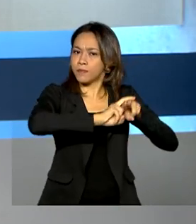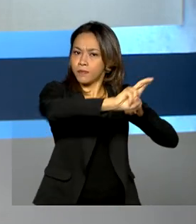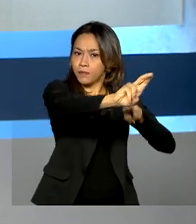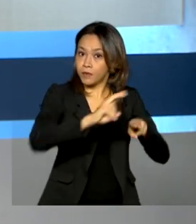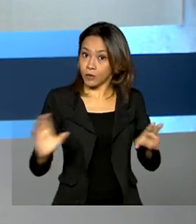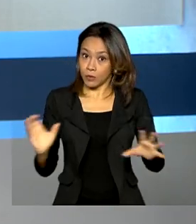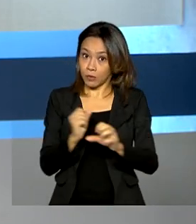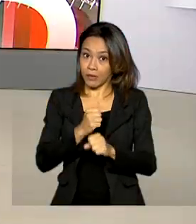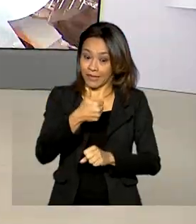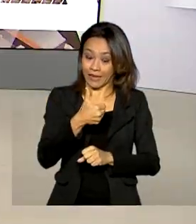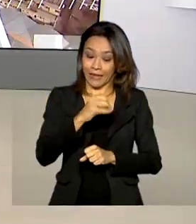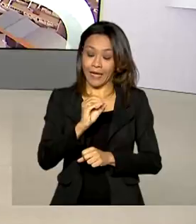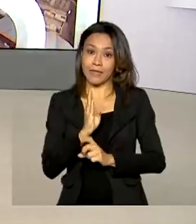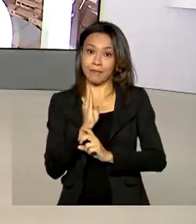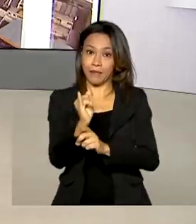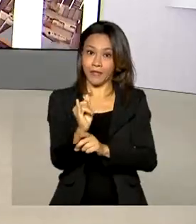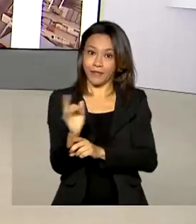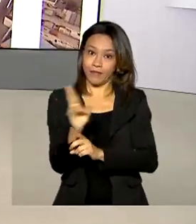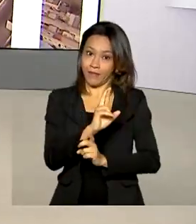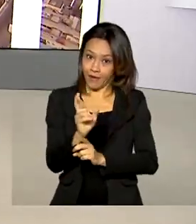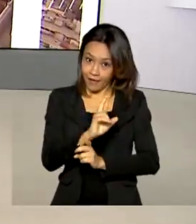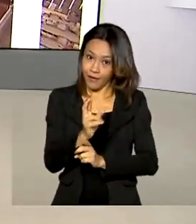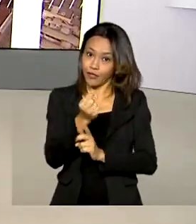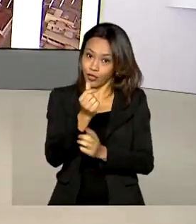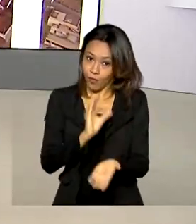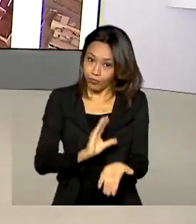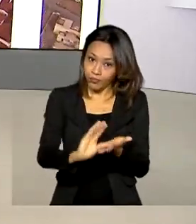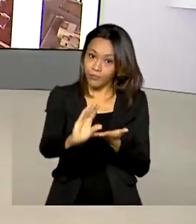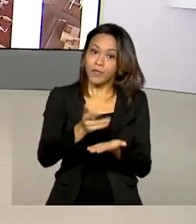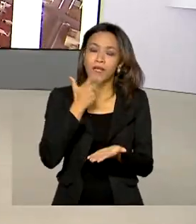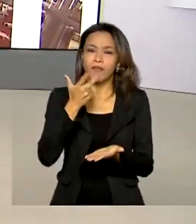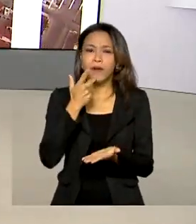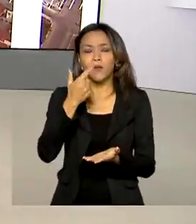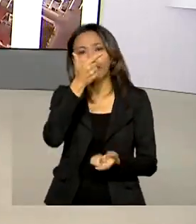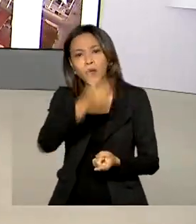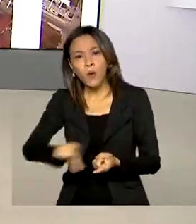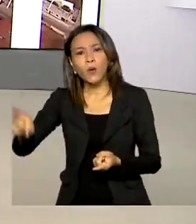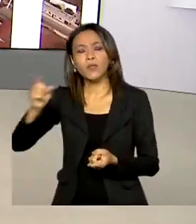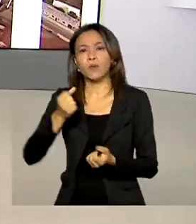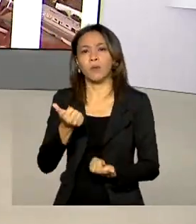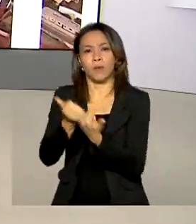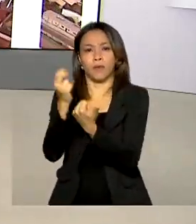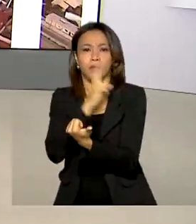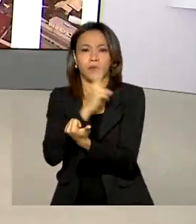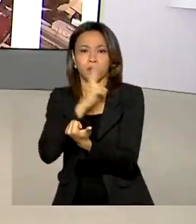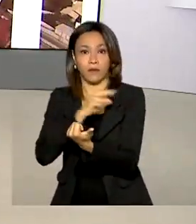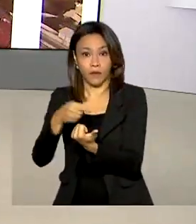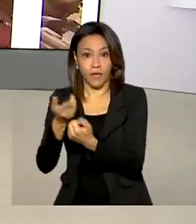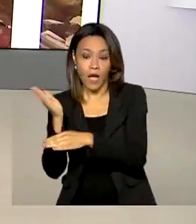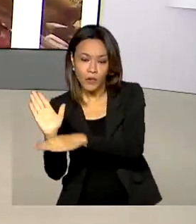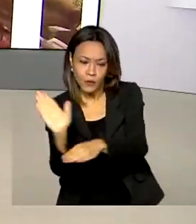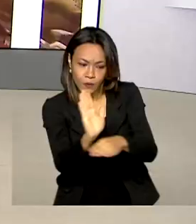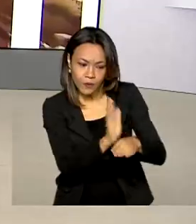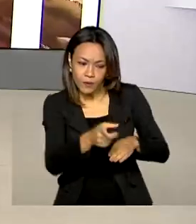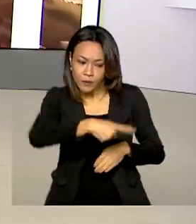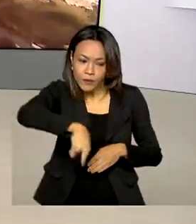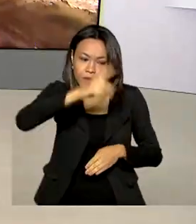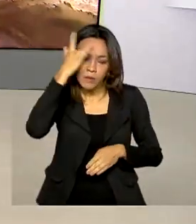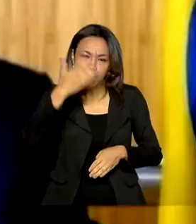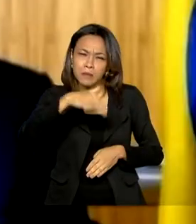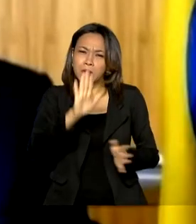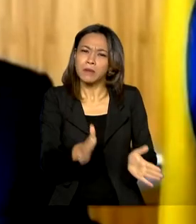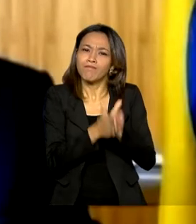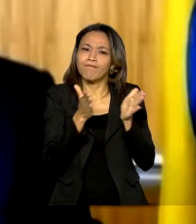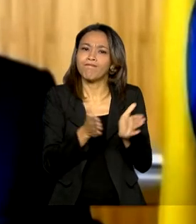reais em investimentos. Guedes falou ainda sobre a nova rodada do auxílio emergencial, que ajuda na proteção dos mais vulneráveis.